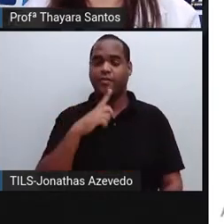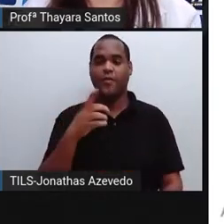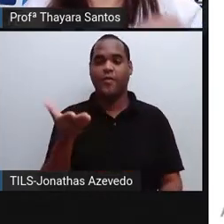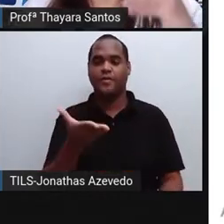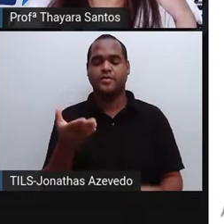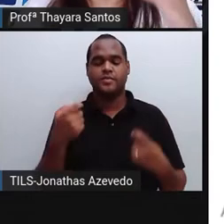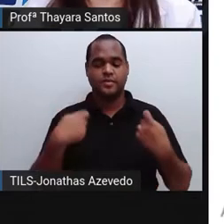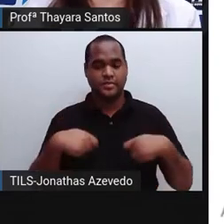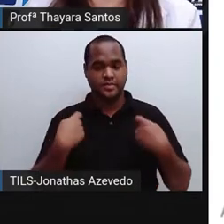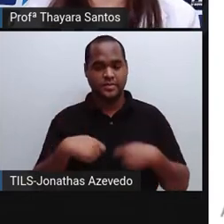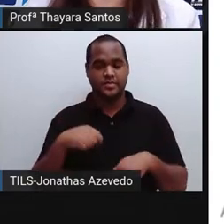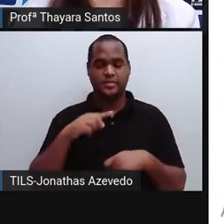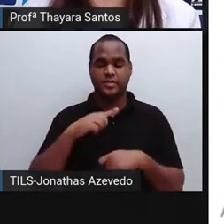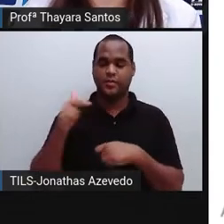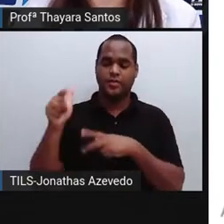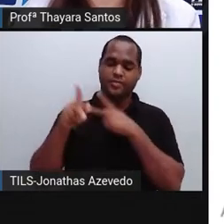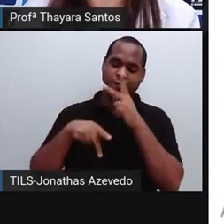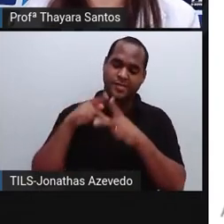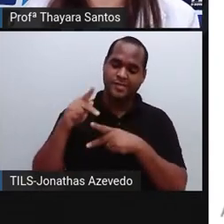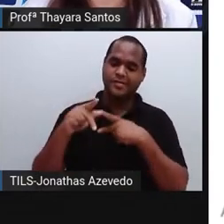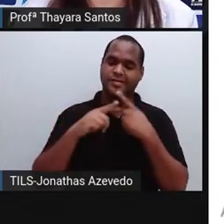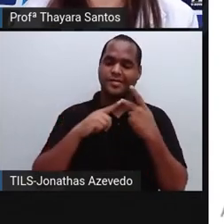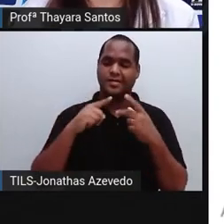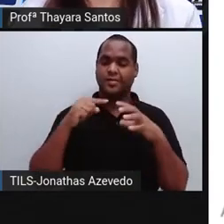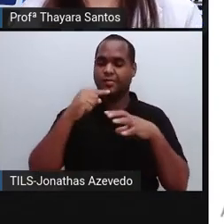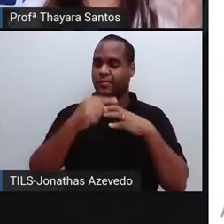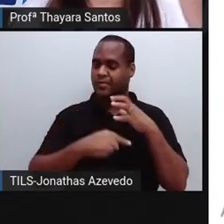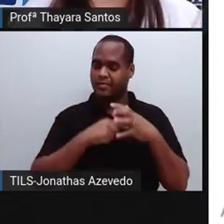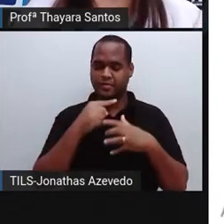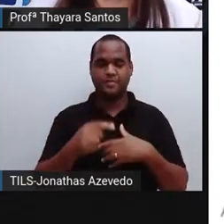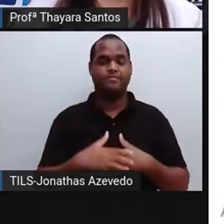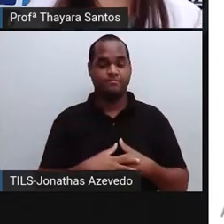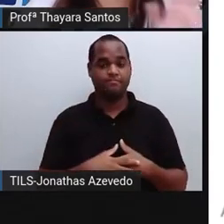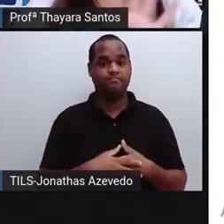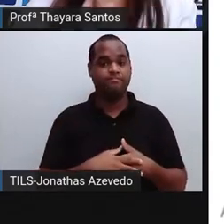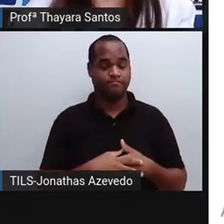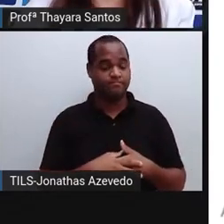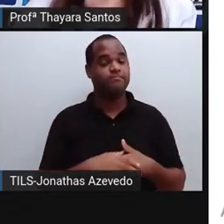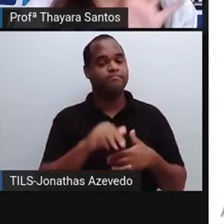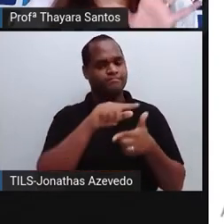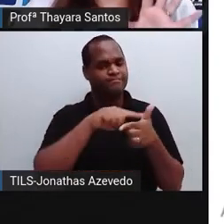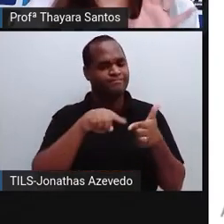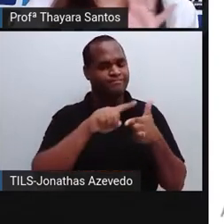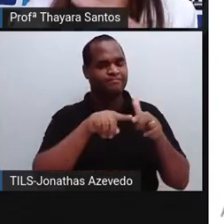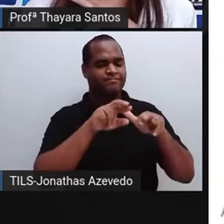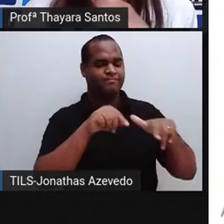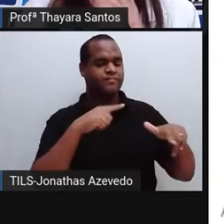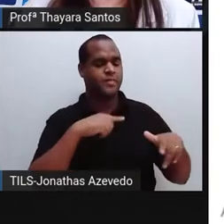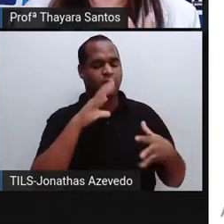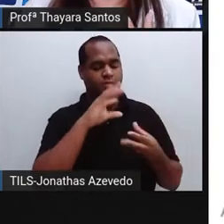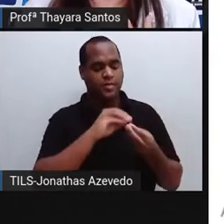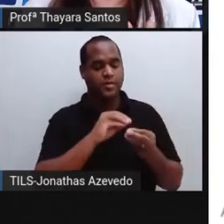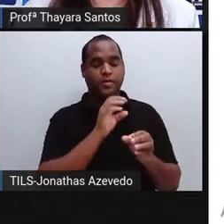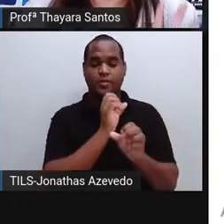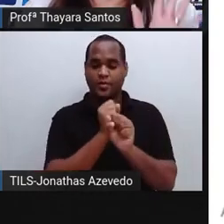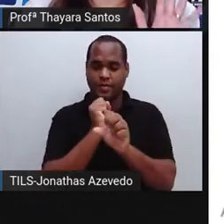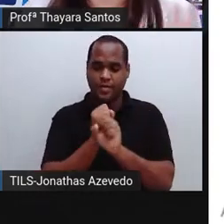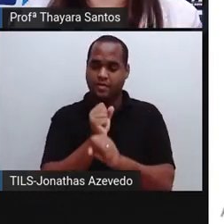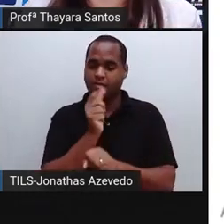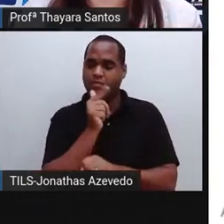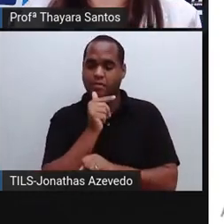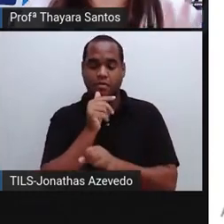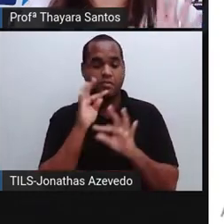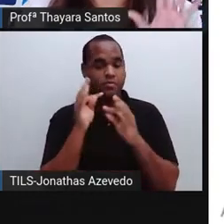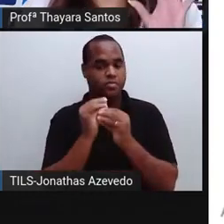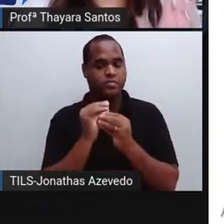a gente precisa e diante de toda a população que a gente tem no planeta também. E sem falar que aí está só considerando a quantidade total da água. Se a gente fosse